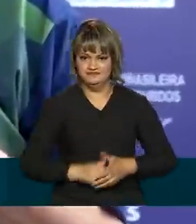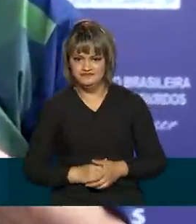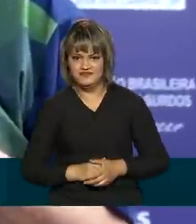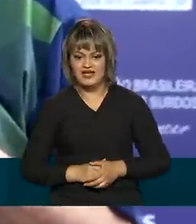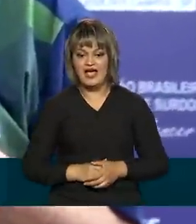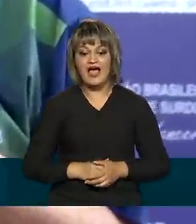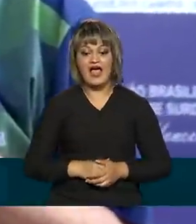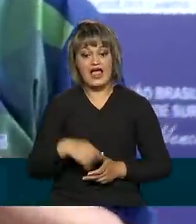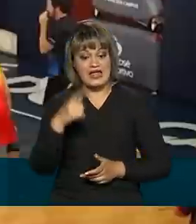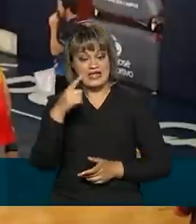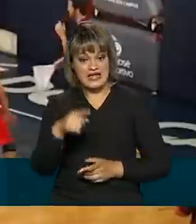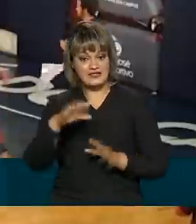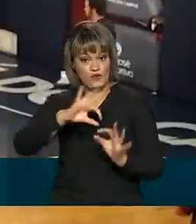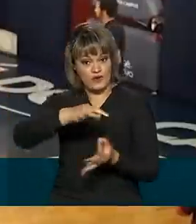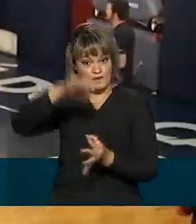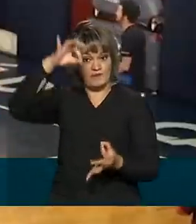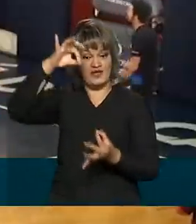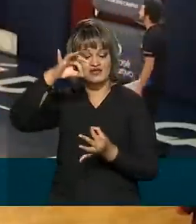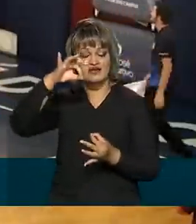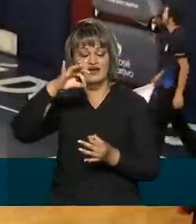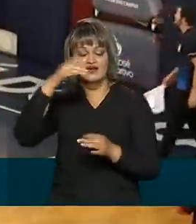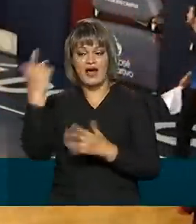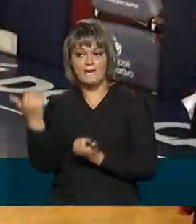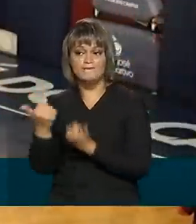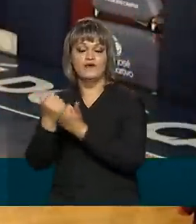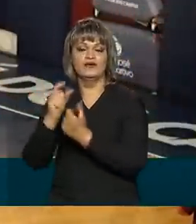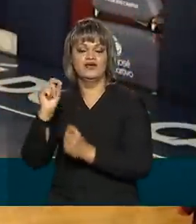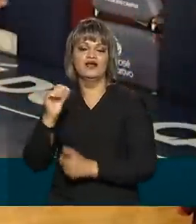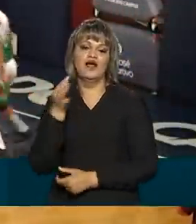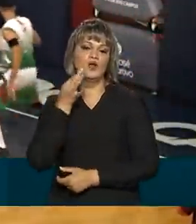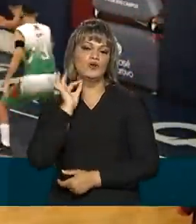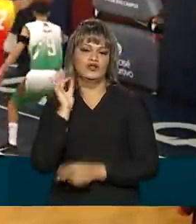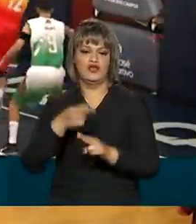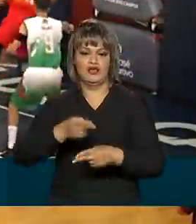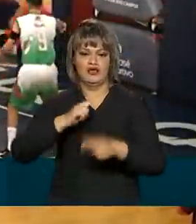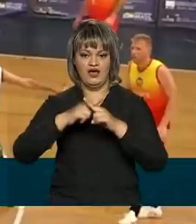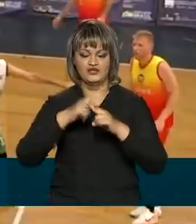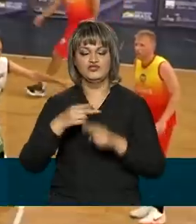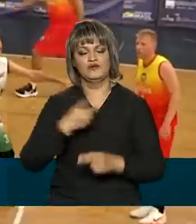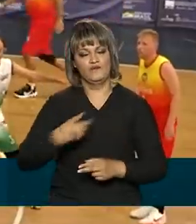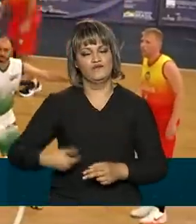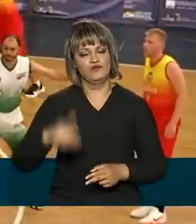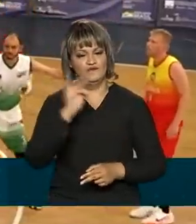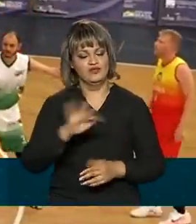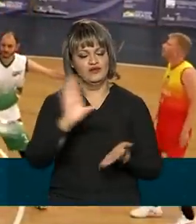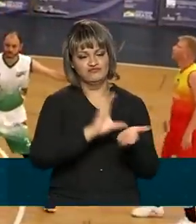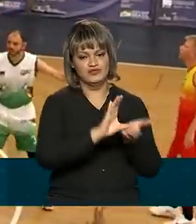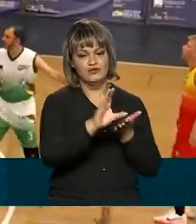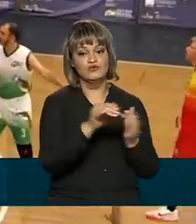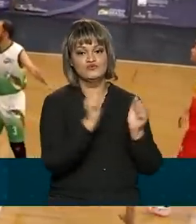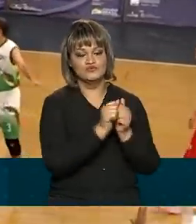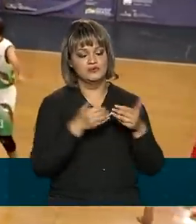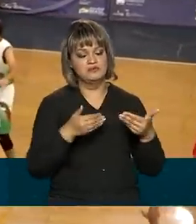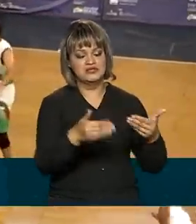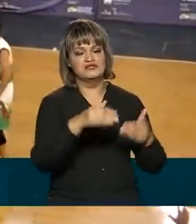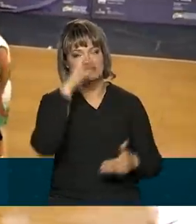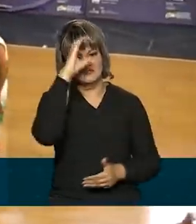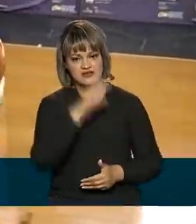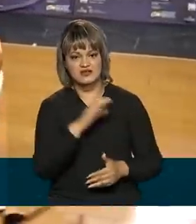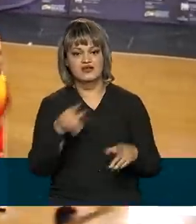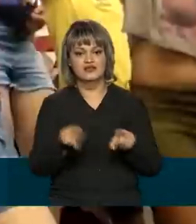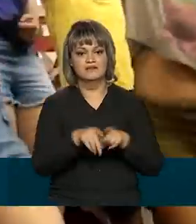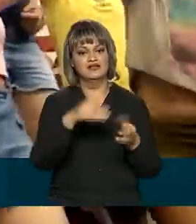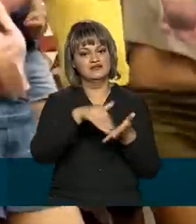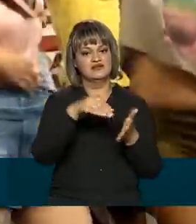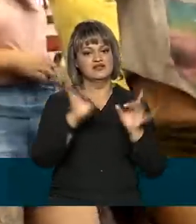A realização da Surdo Olimpíada tem patrocínio das loterias Caixa e do governo federal, por meio do Ministério da Cidadania e